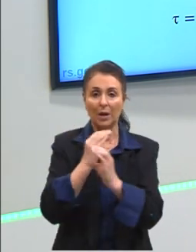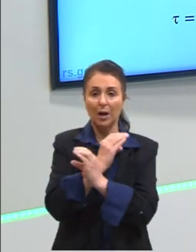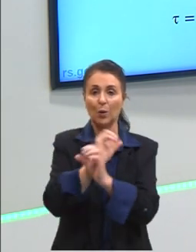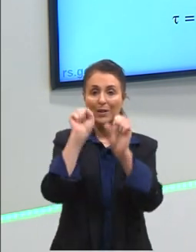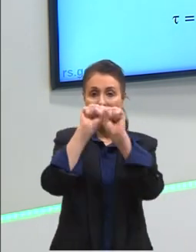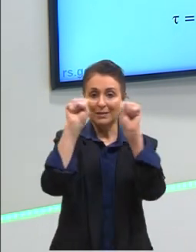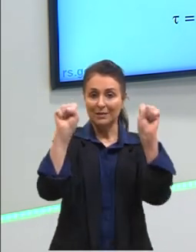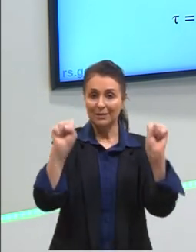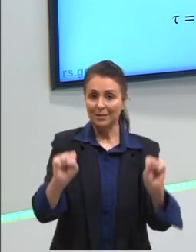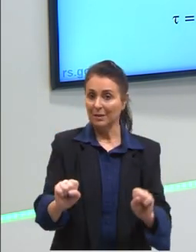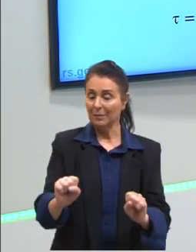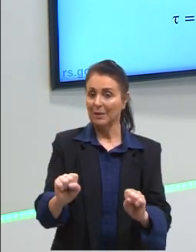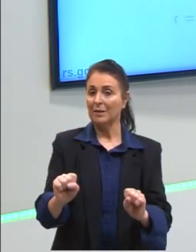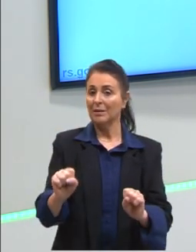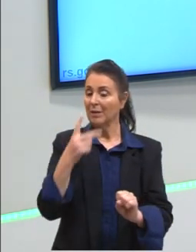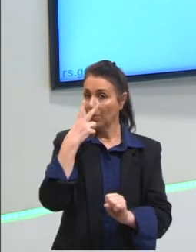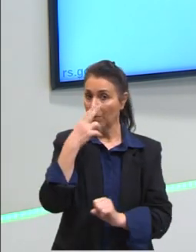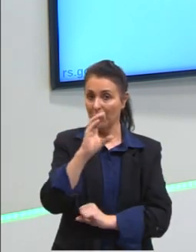que não é igual a zero.